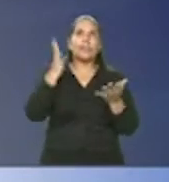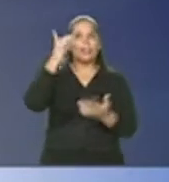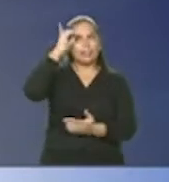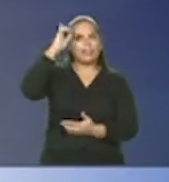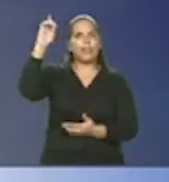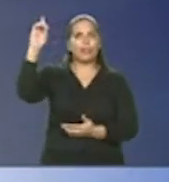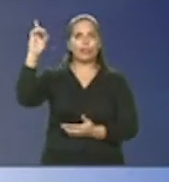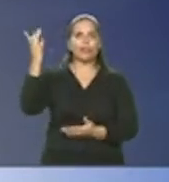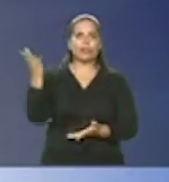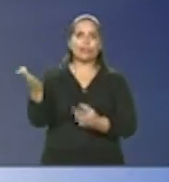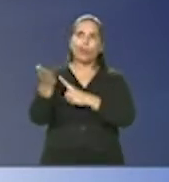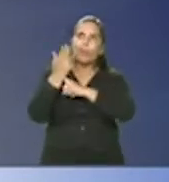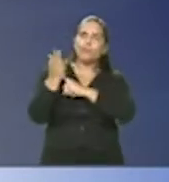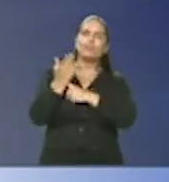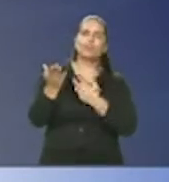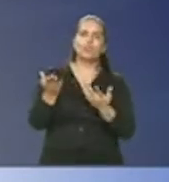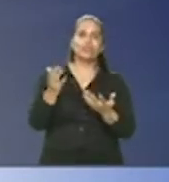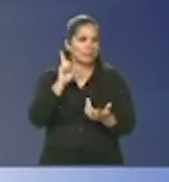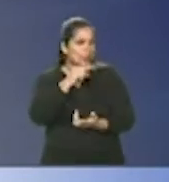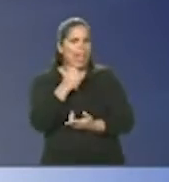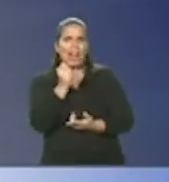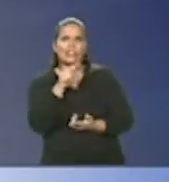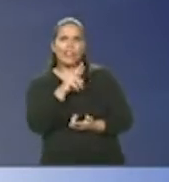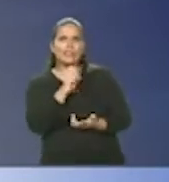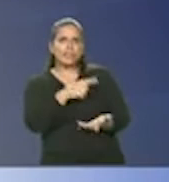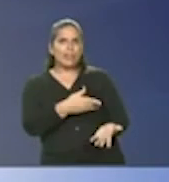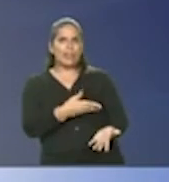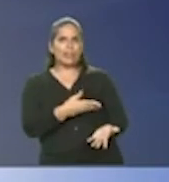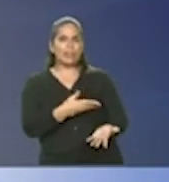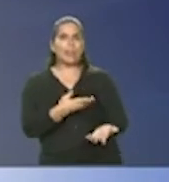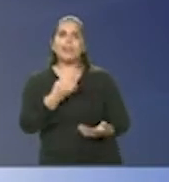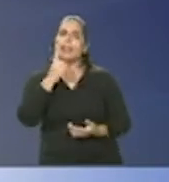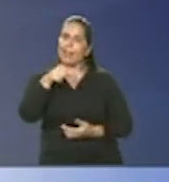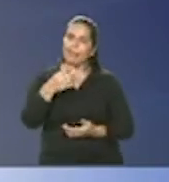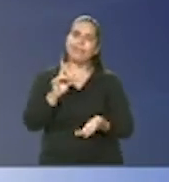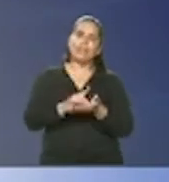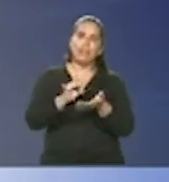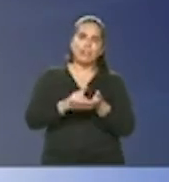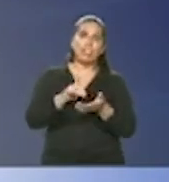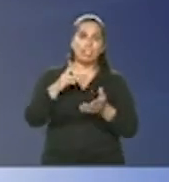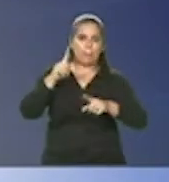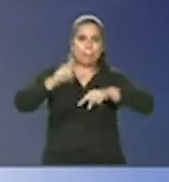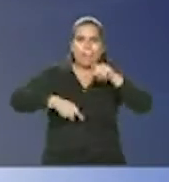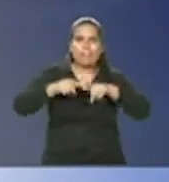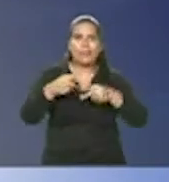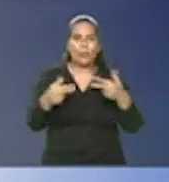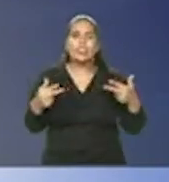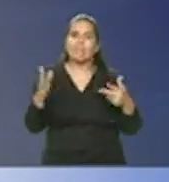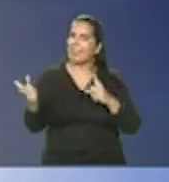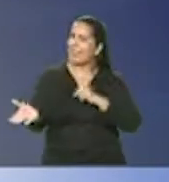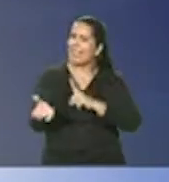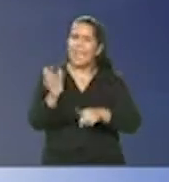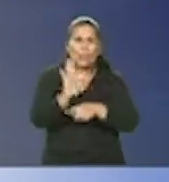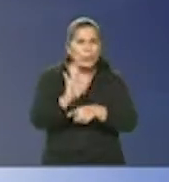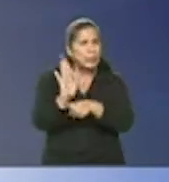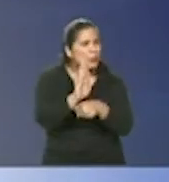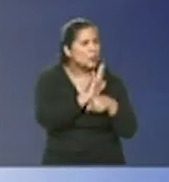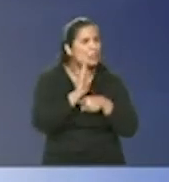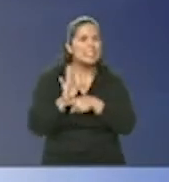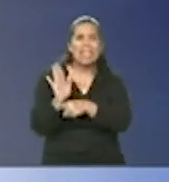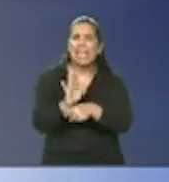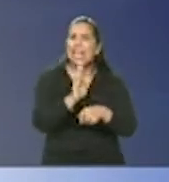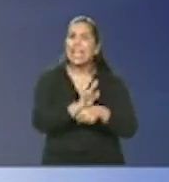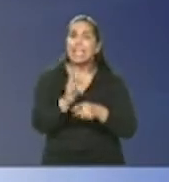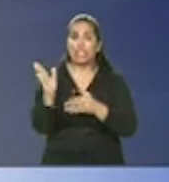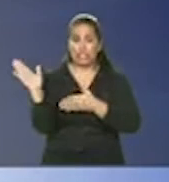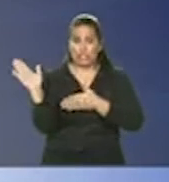isso né Alexandre é uma coisa boa muito esses equipamentos vão fazer uma diferença gigantesca assim que começarem